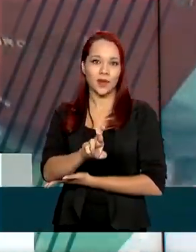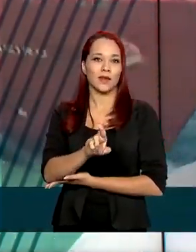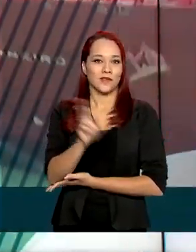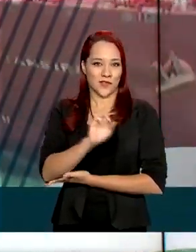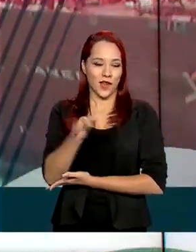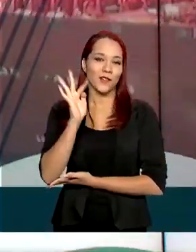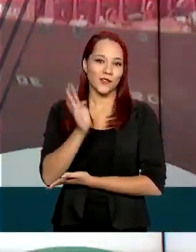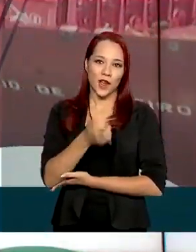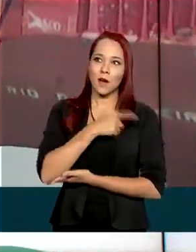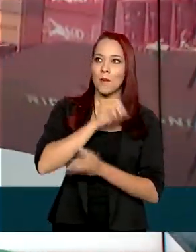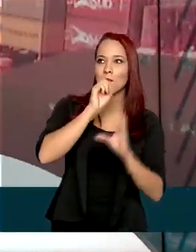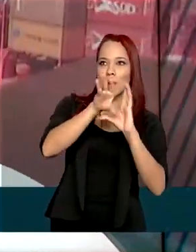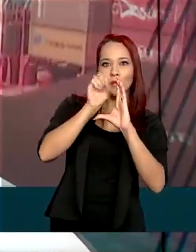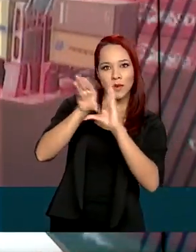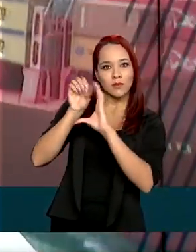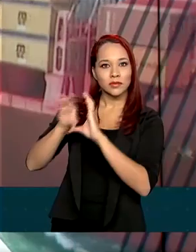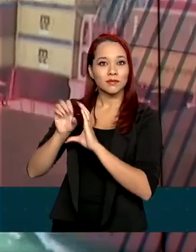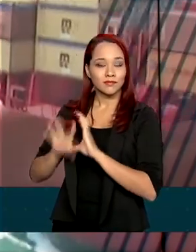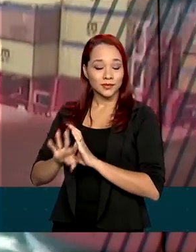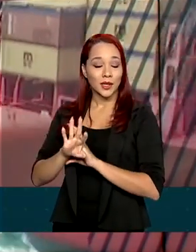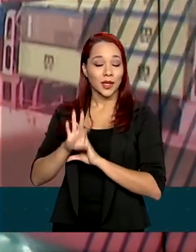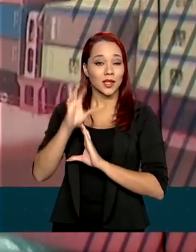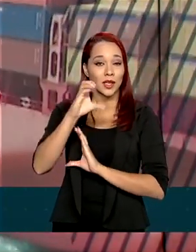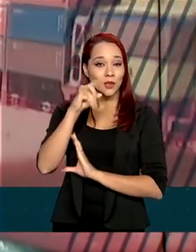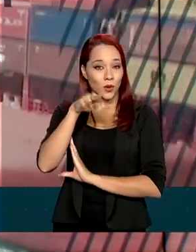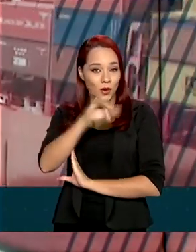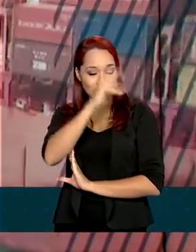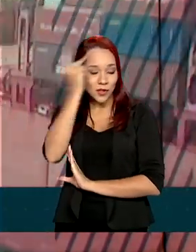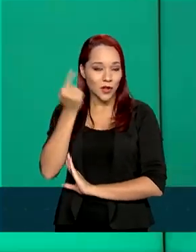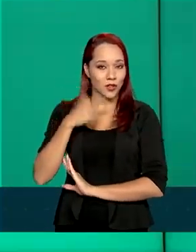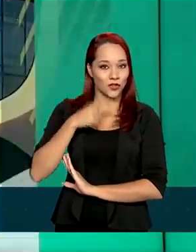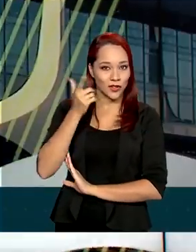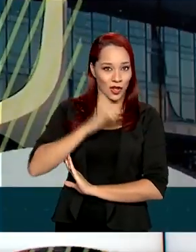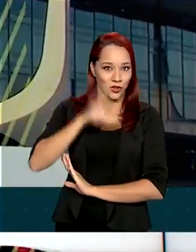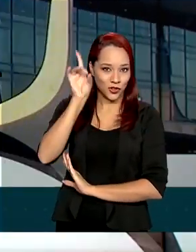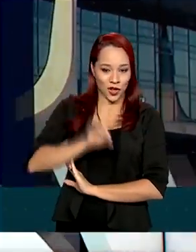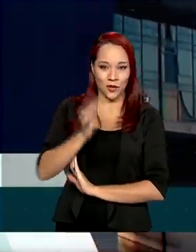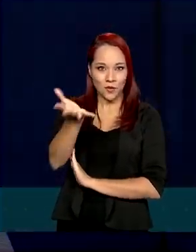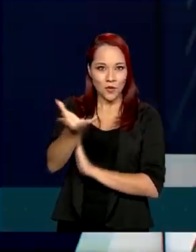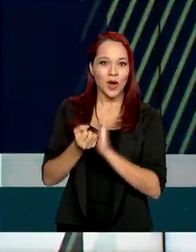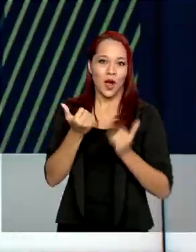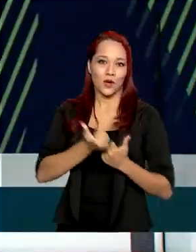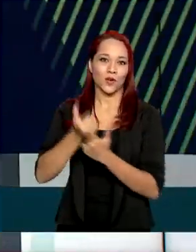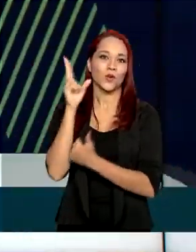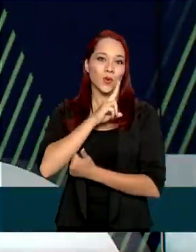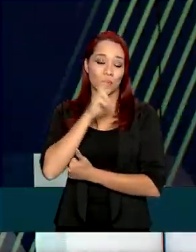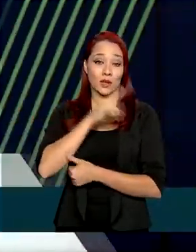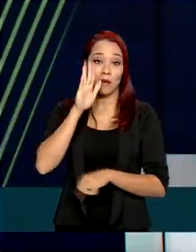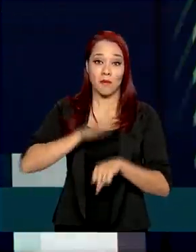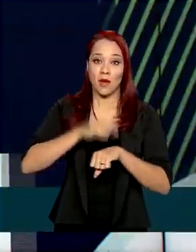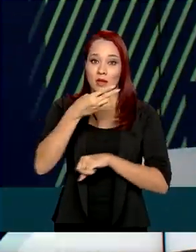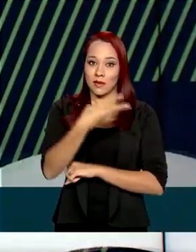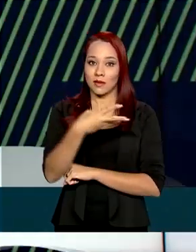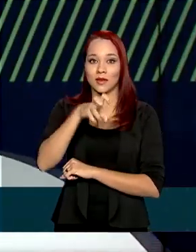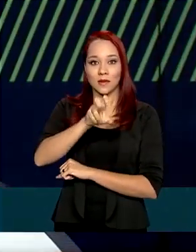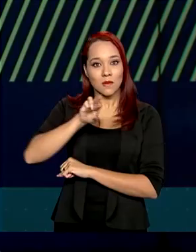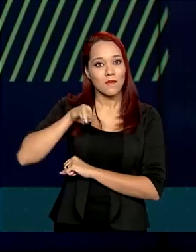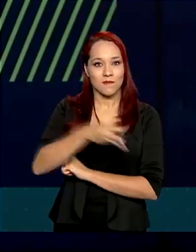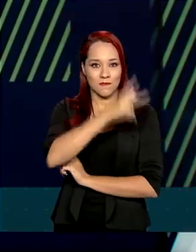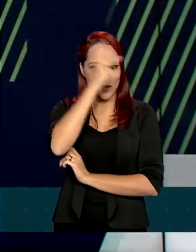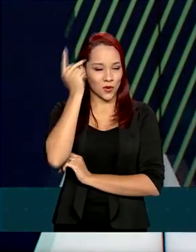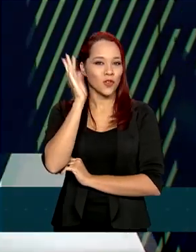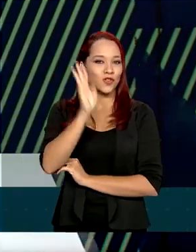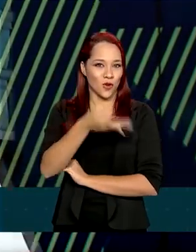de reais já haviam sido depositados nas contas dos beneficiários do auxílio emergencial. Mais de 35 milhões de